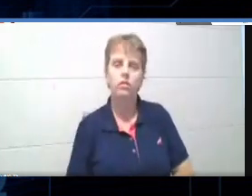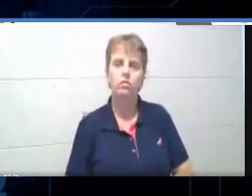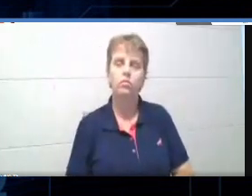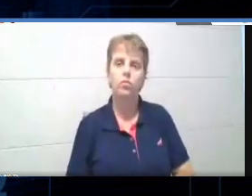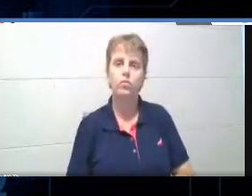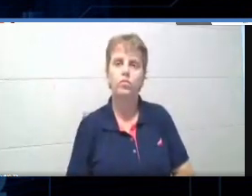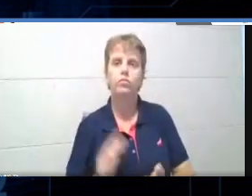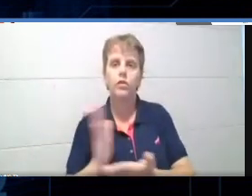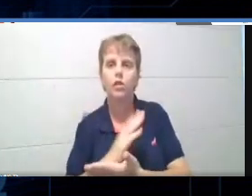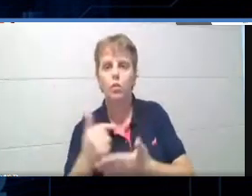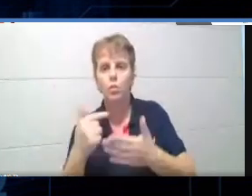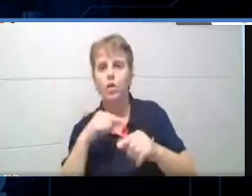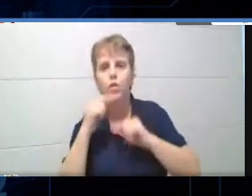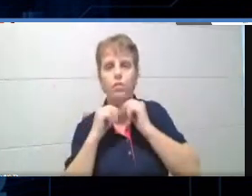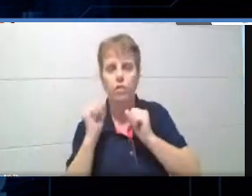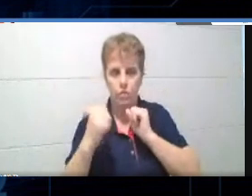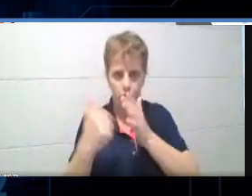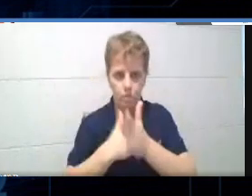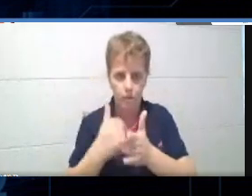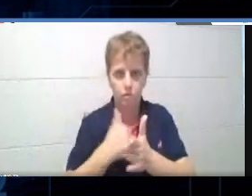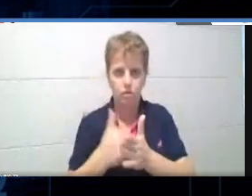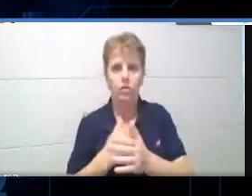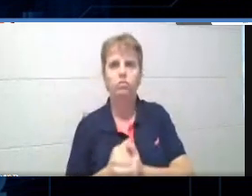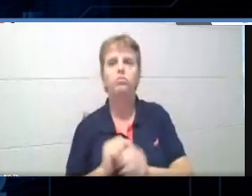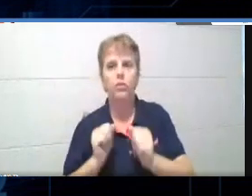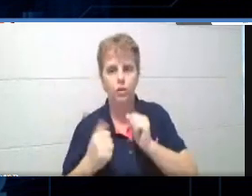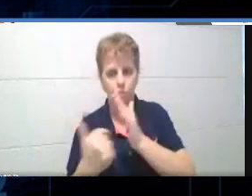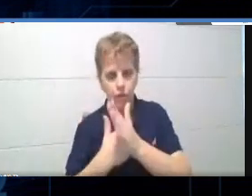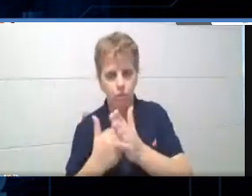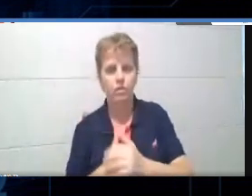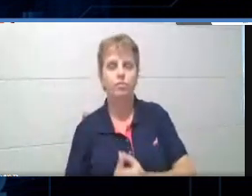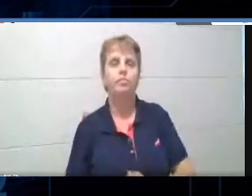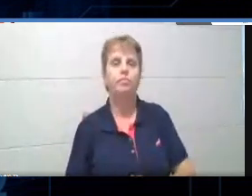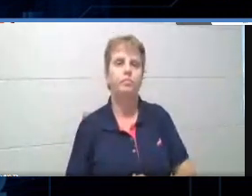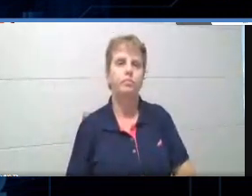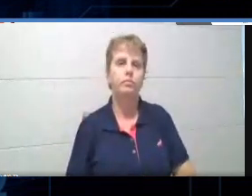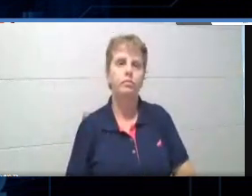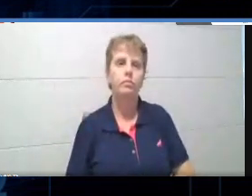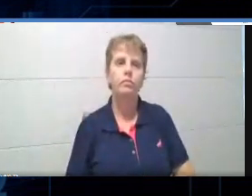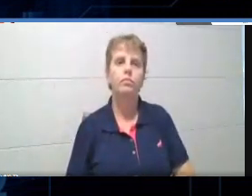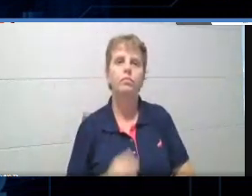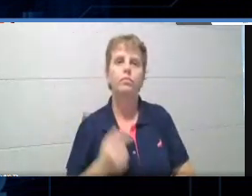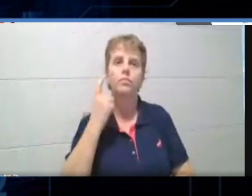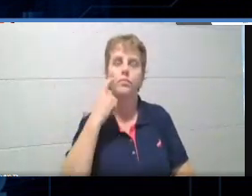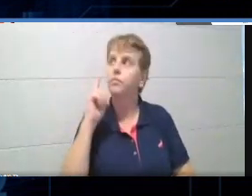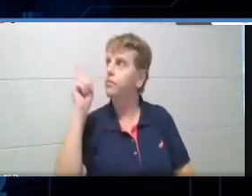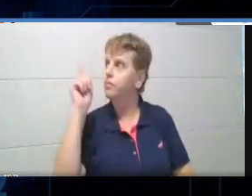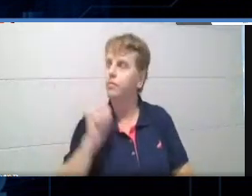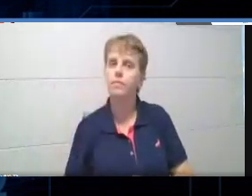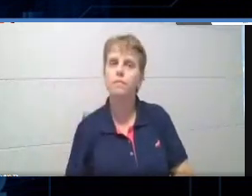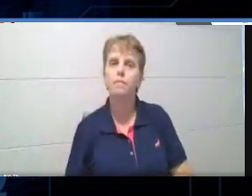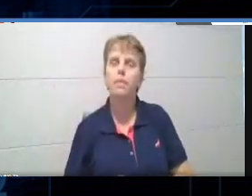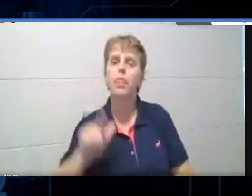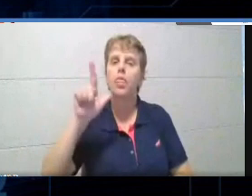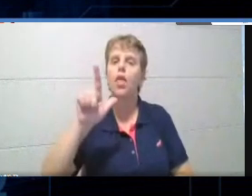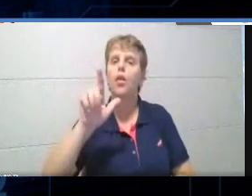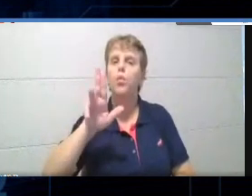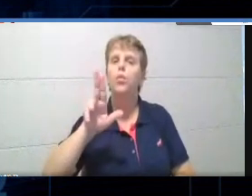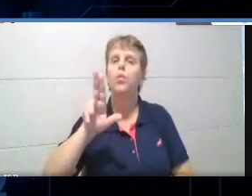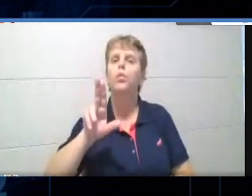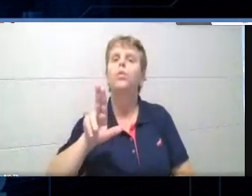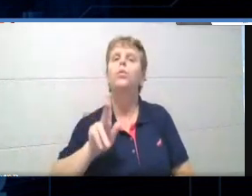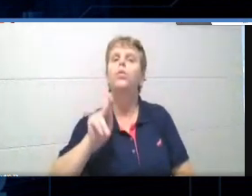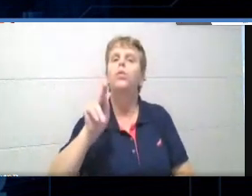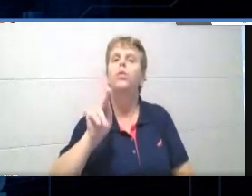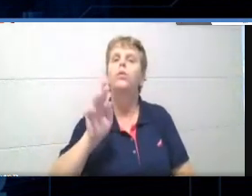se tiver alguma pergunta, né, podem ir fazendo, e olha só, o Cipriano Luquezzi traz uma coisa para nós professores, né,